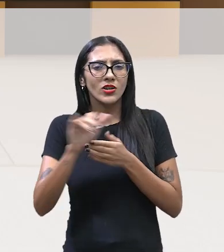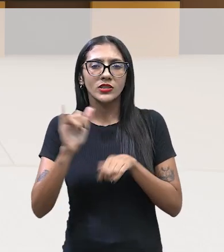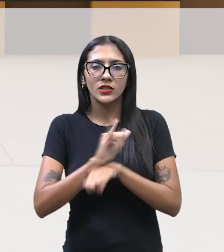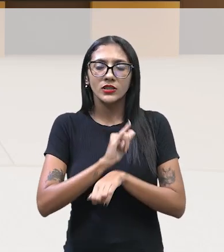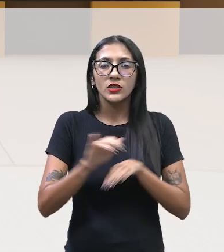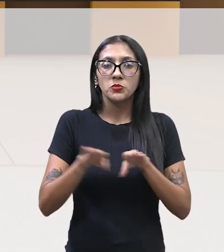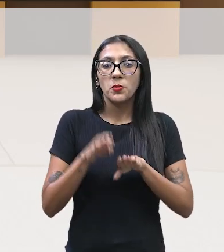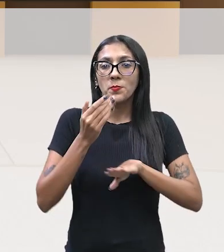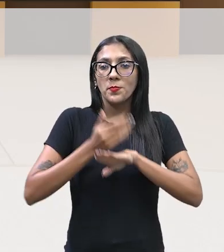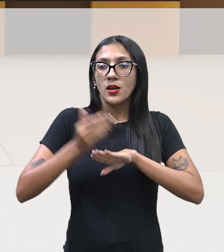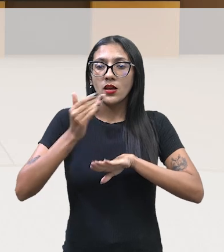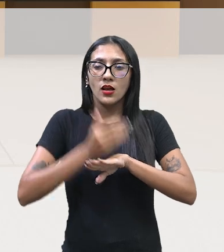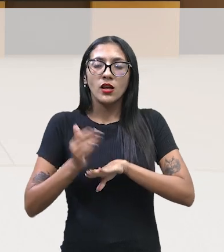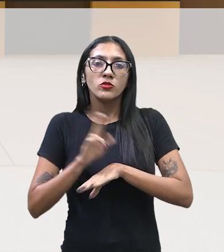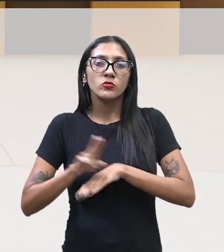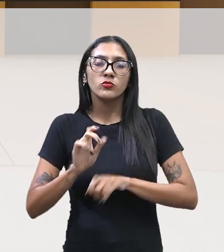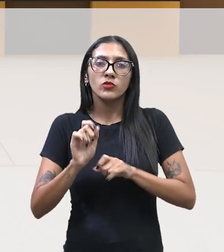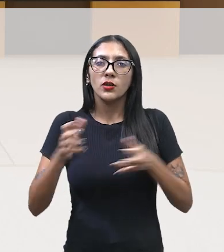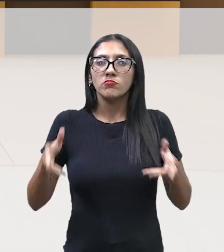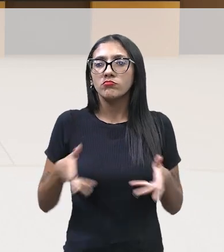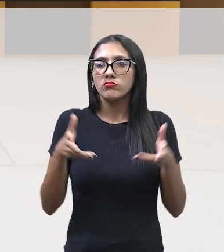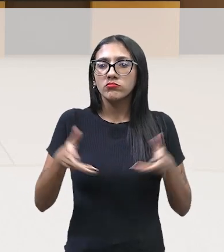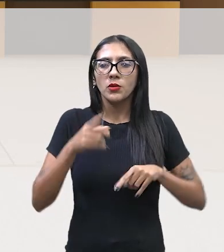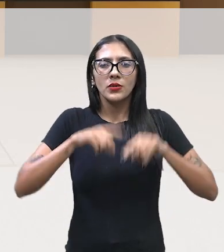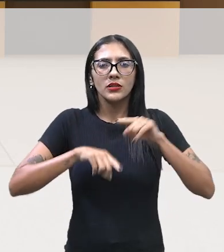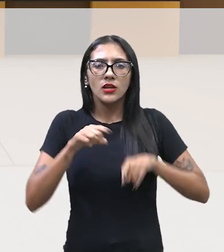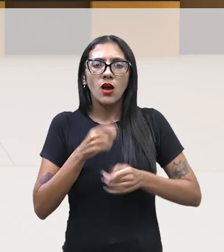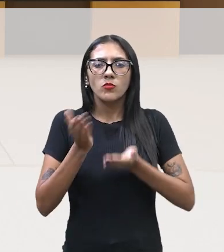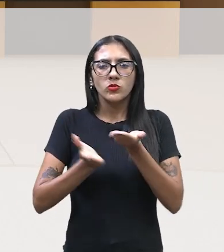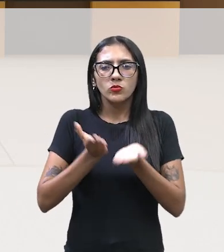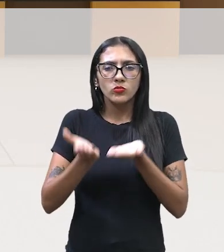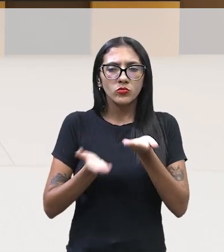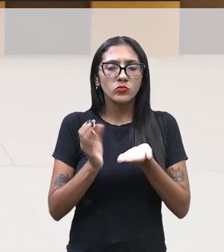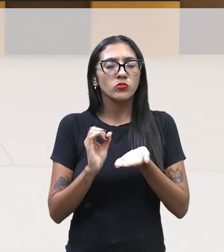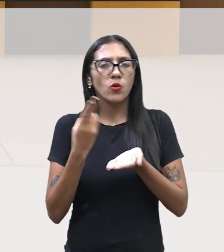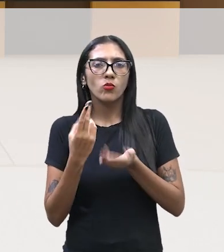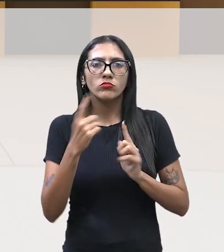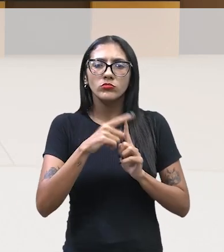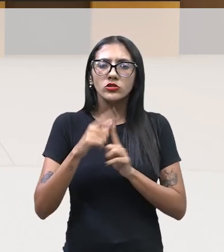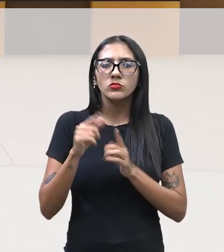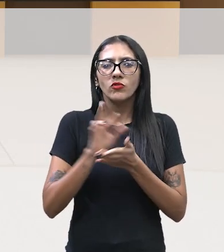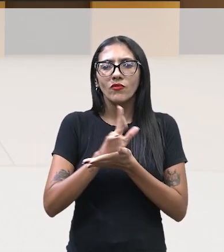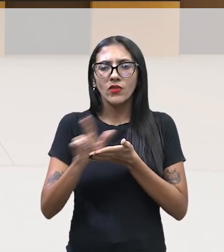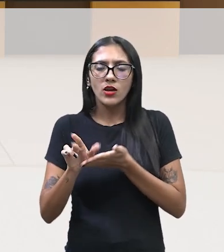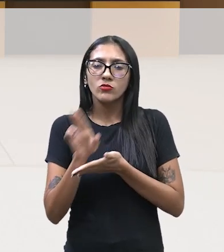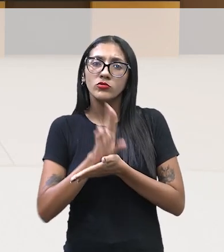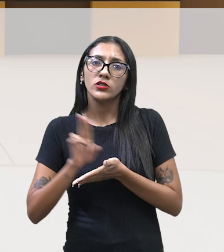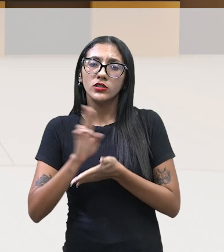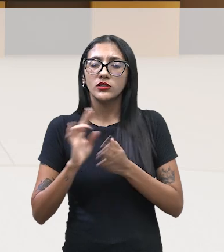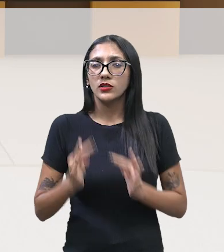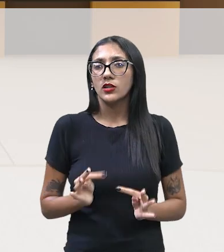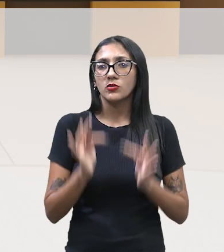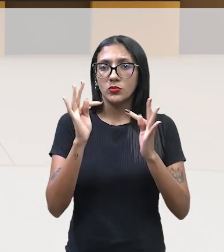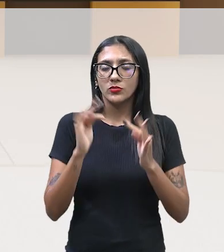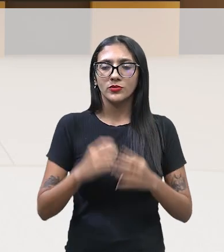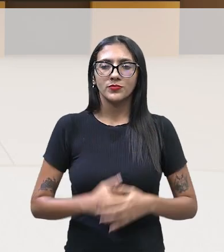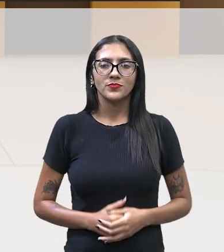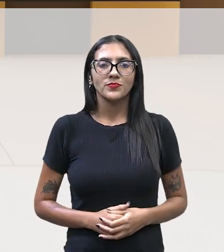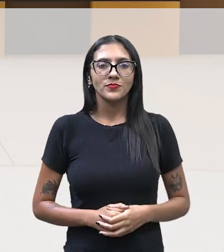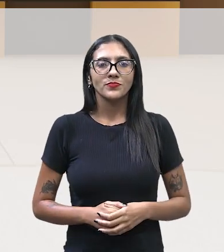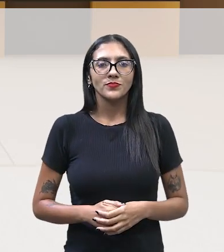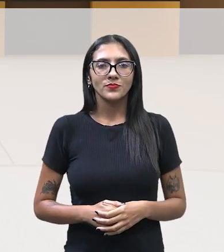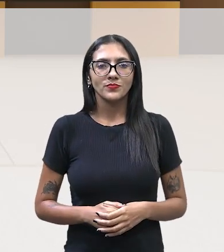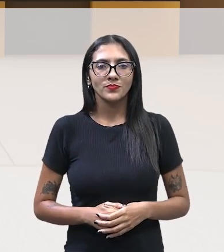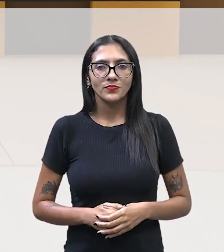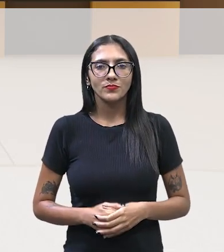práticas usadas para promover produtos, serviços ou marcas por meio de canais e ferramentas digitais. Então, marketing digital,